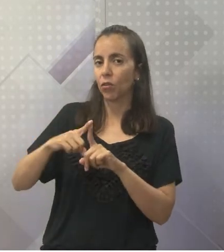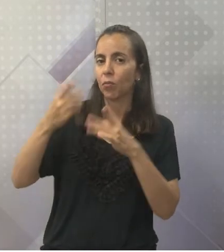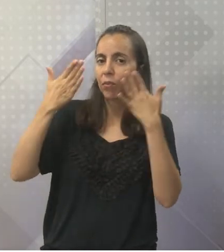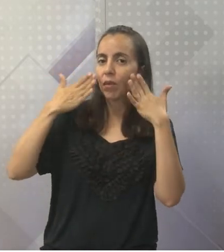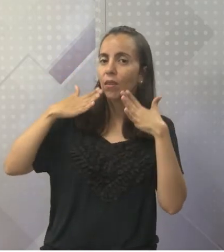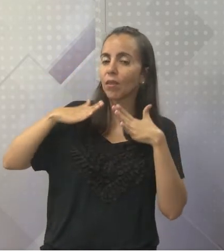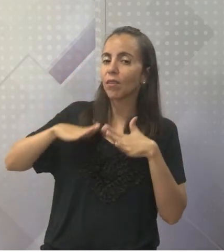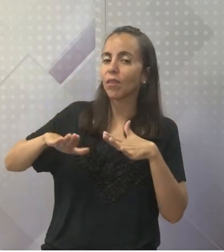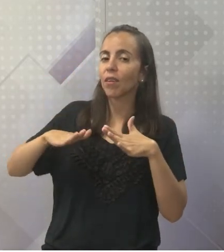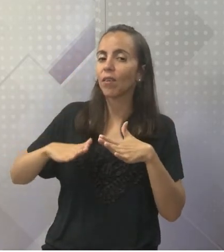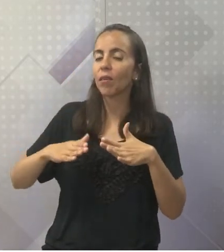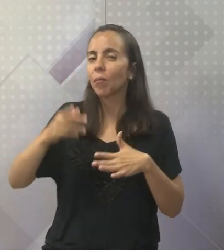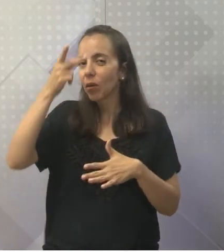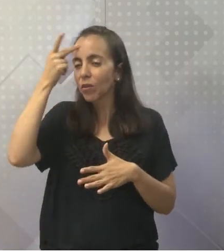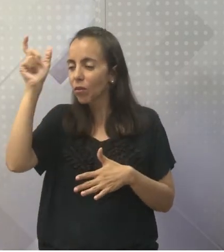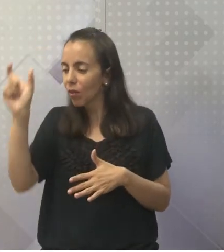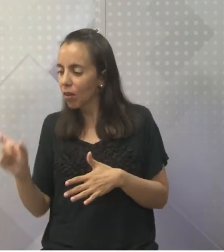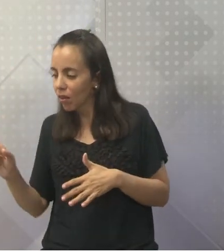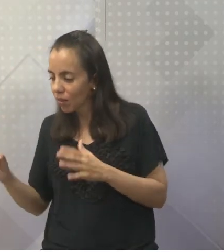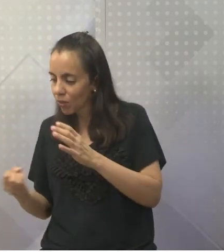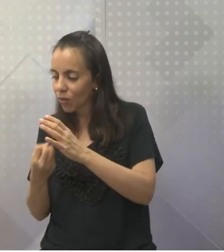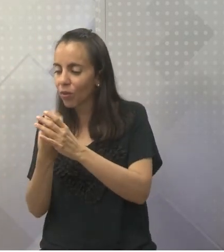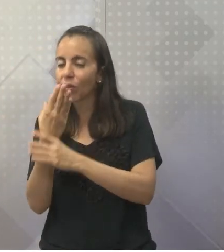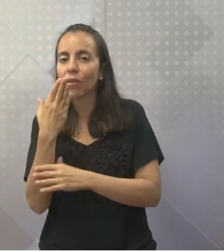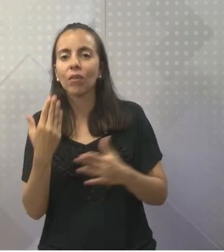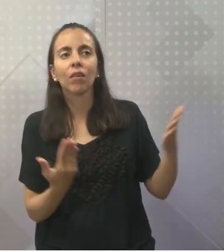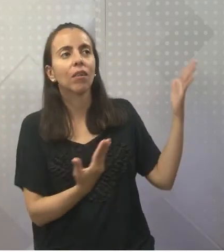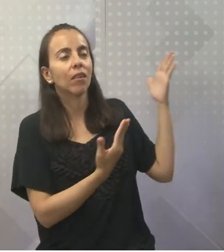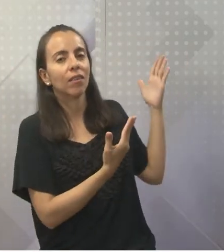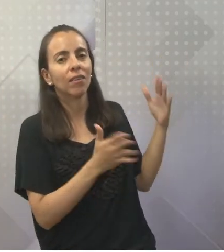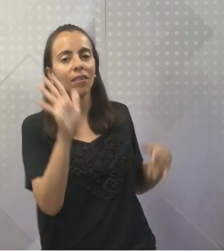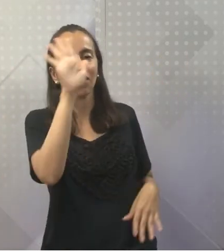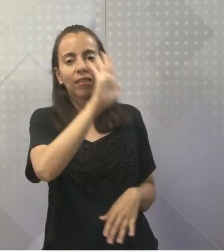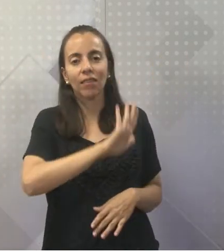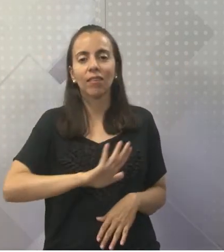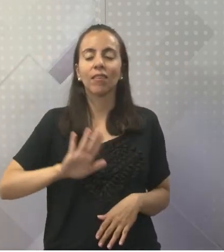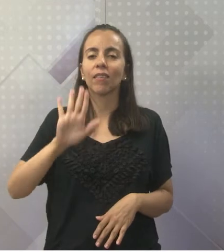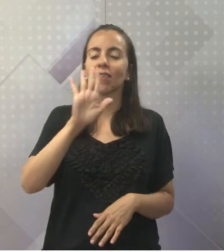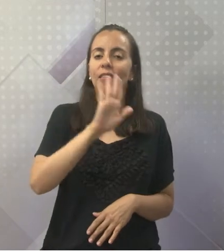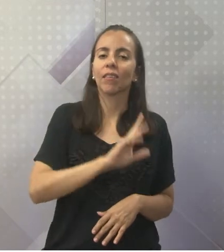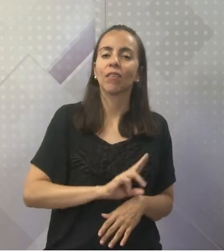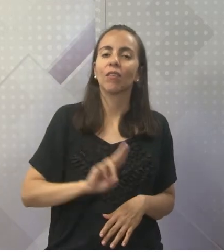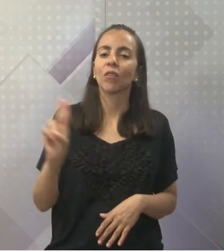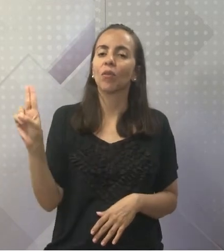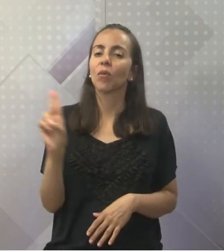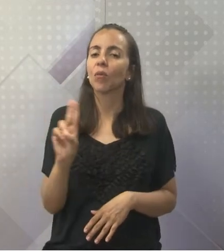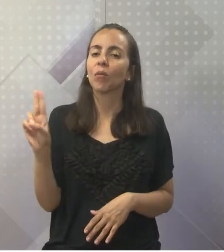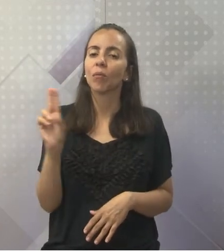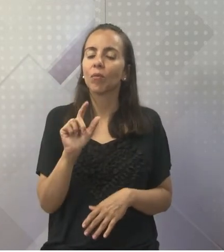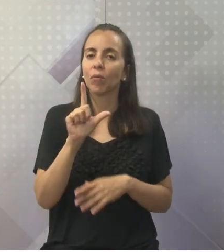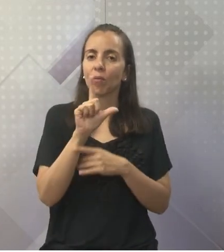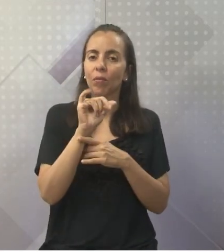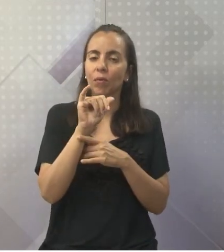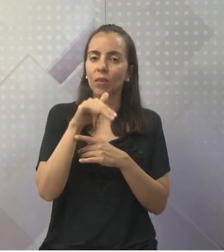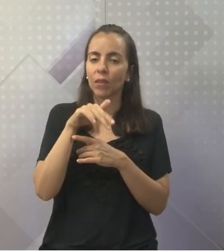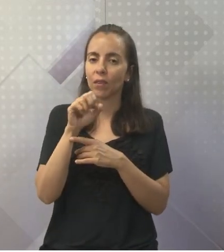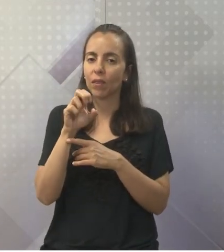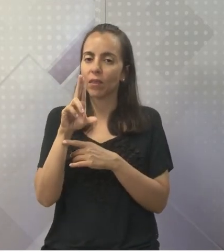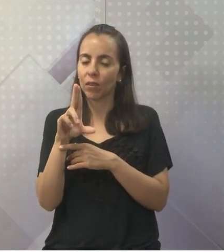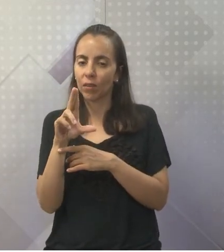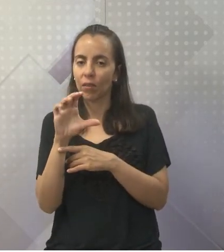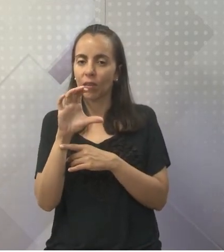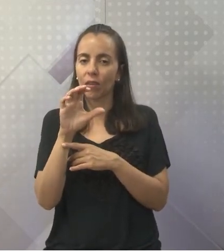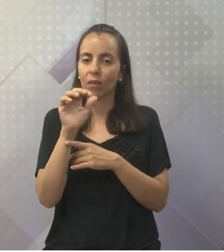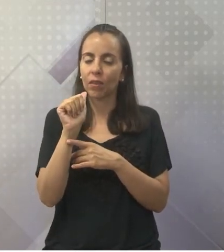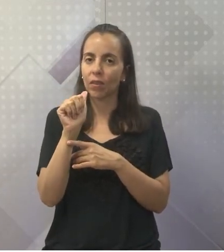foi inventado por esse cidadão aqui, que aparece aqui na imagem. O nome dele é Lineu, Carlos